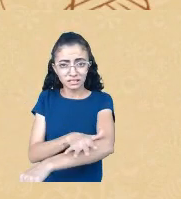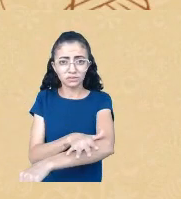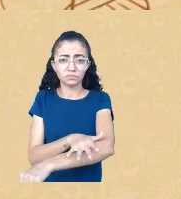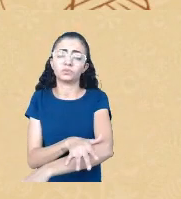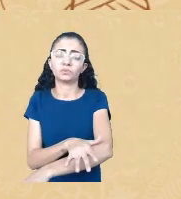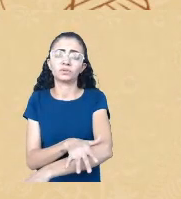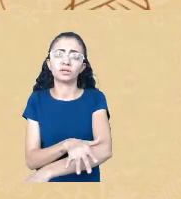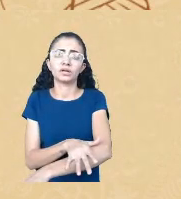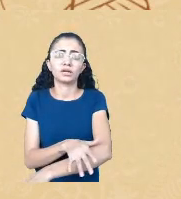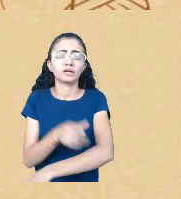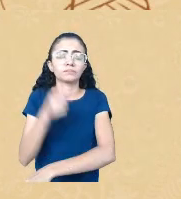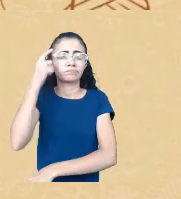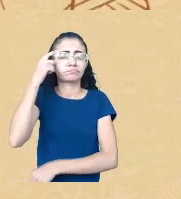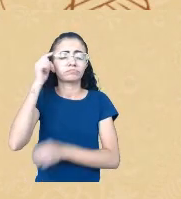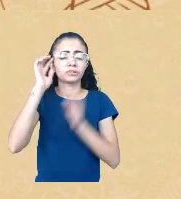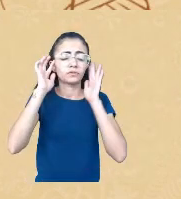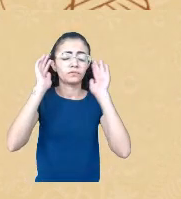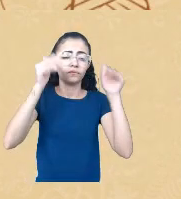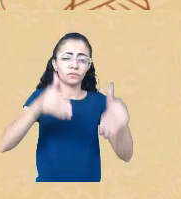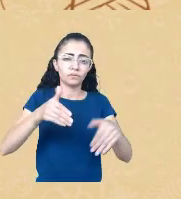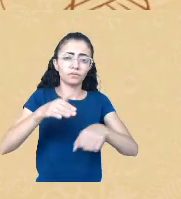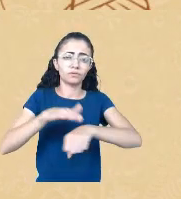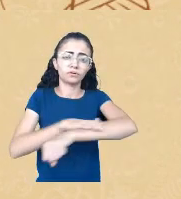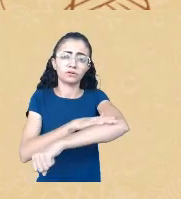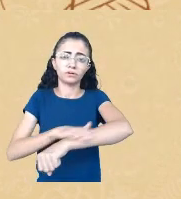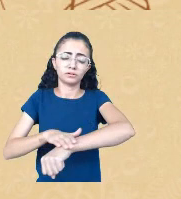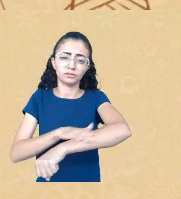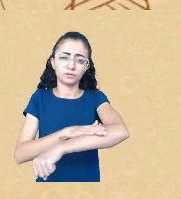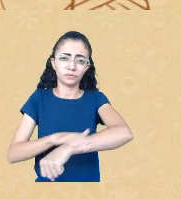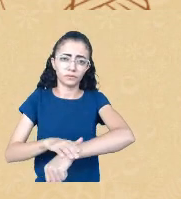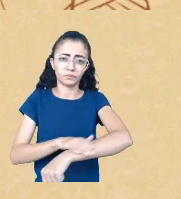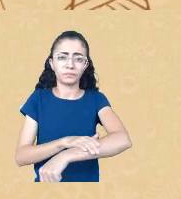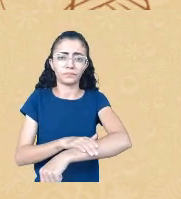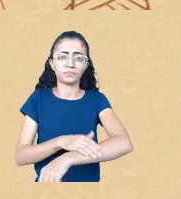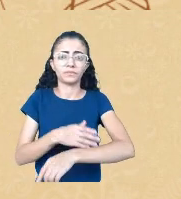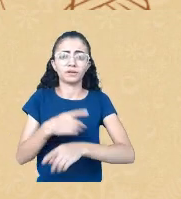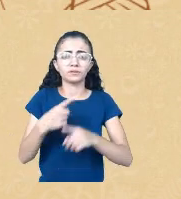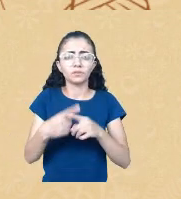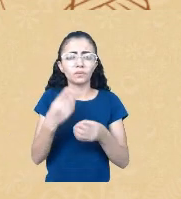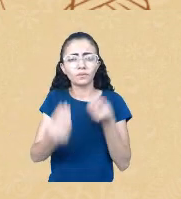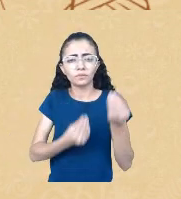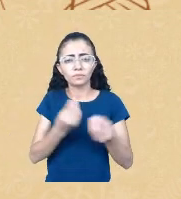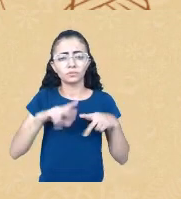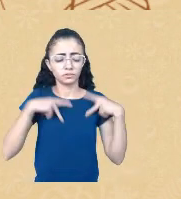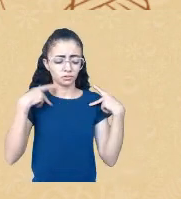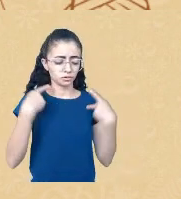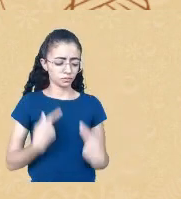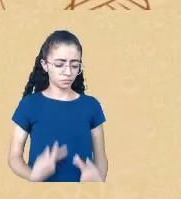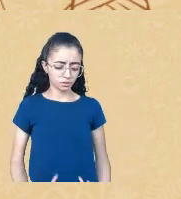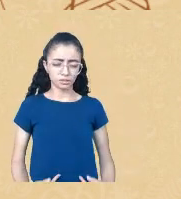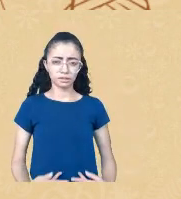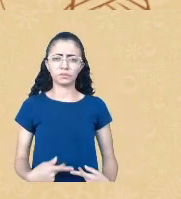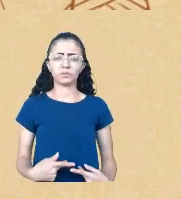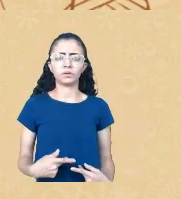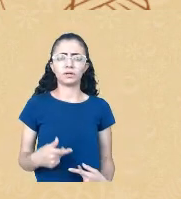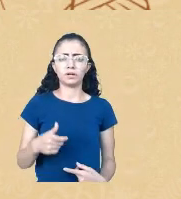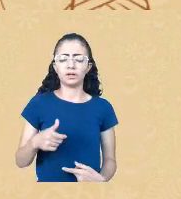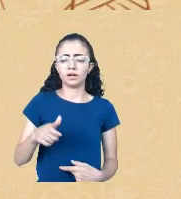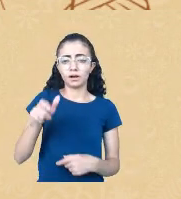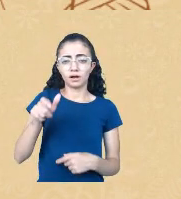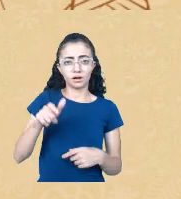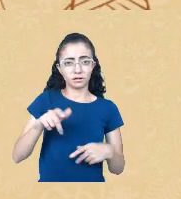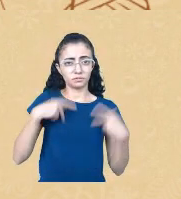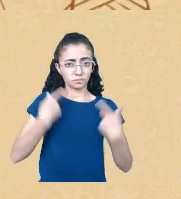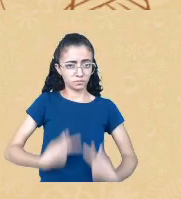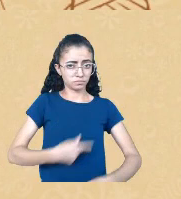E essa invenção do humano como esse ser hierarquicamente superior a todos os outros, internamente, consigo